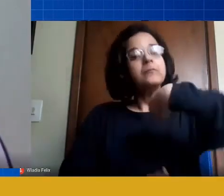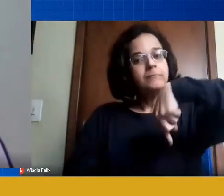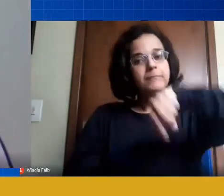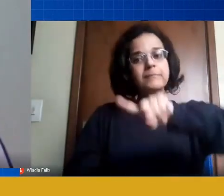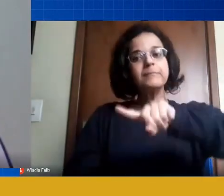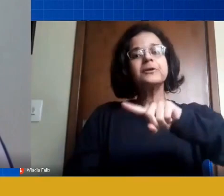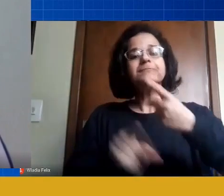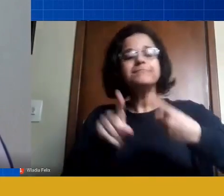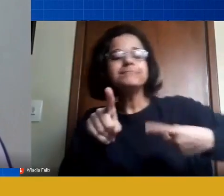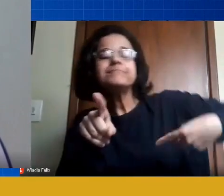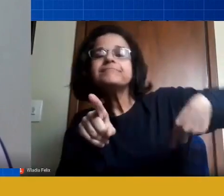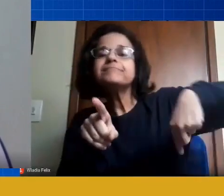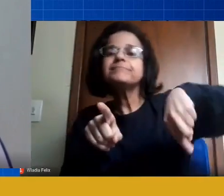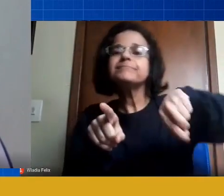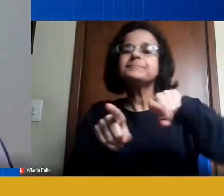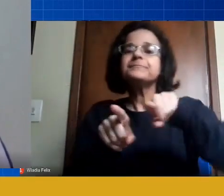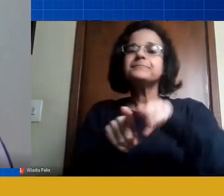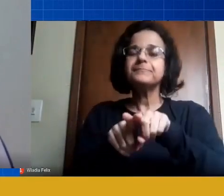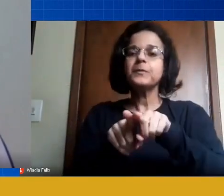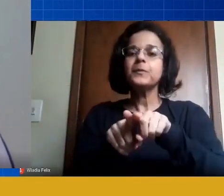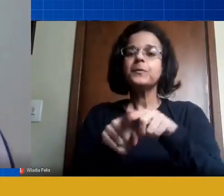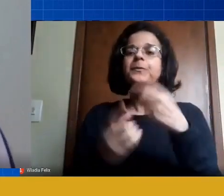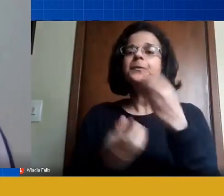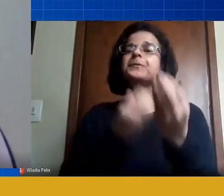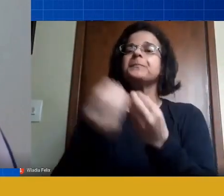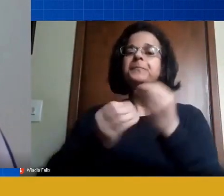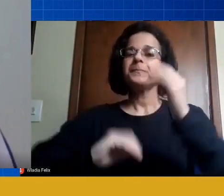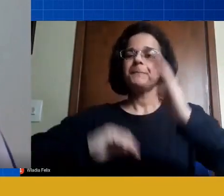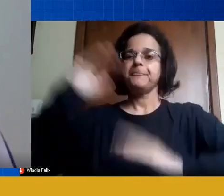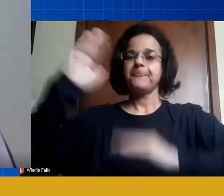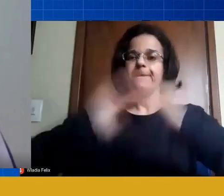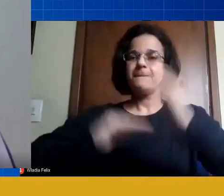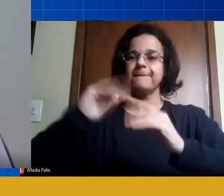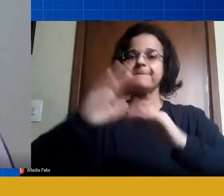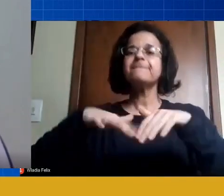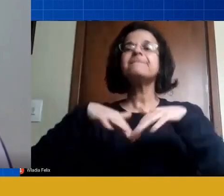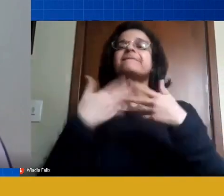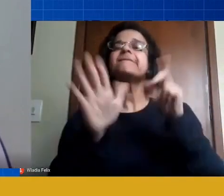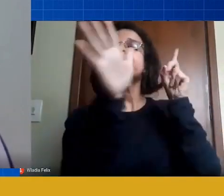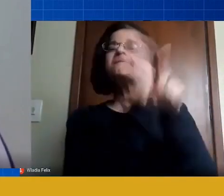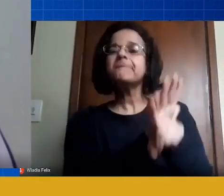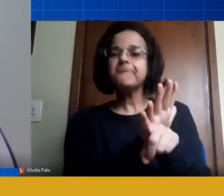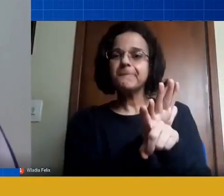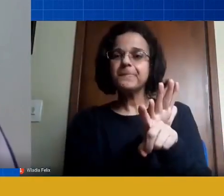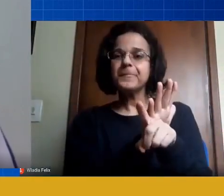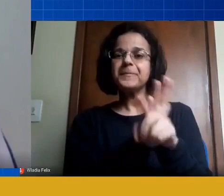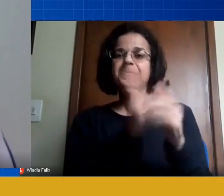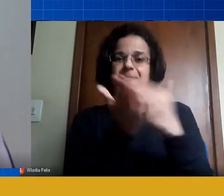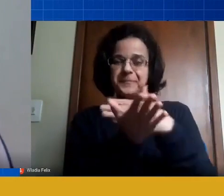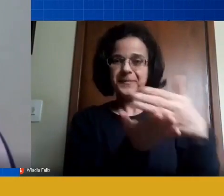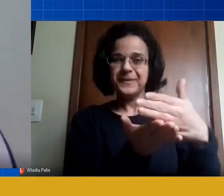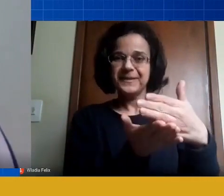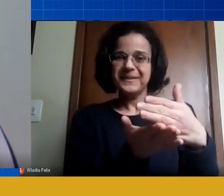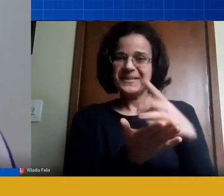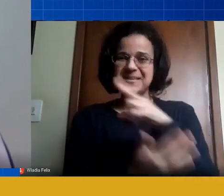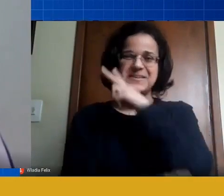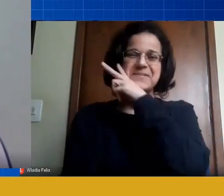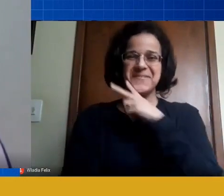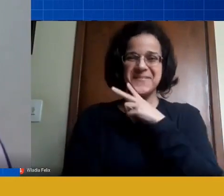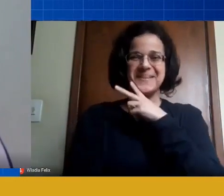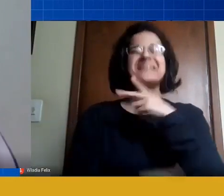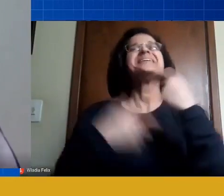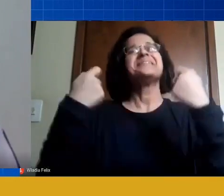reencontrar enquanto profissional. E aí fica a grande pergunta, para a gente começar, como diz o Vicente, tem que ser